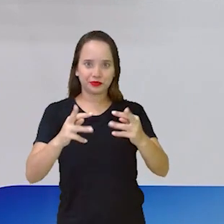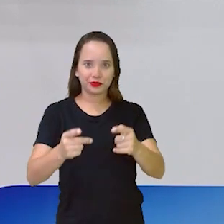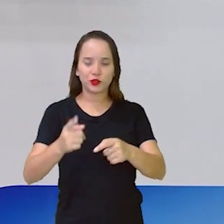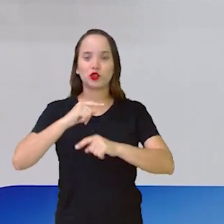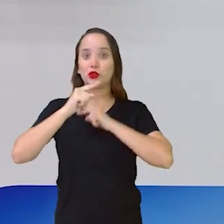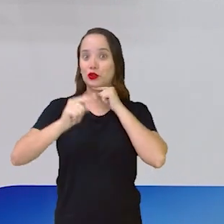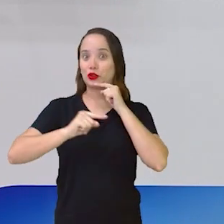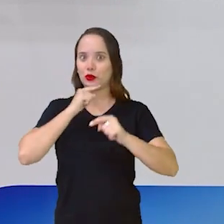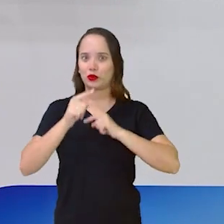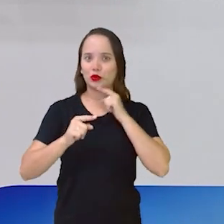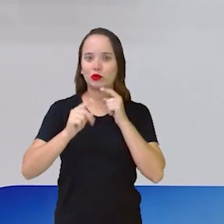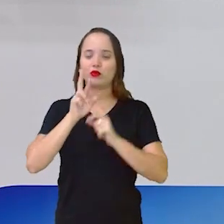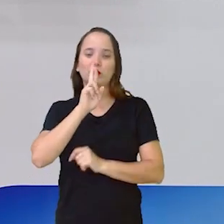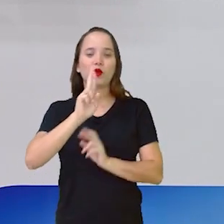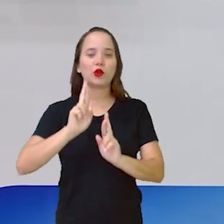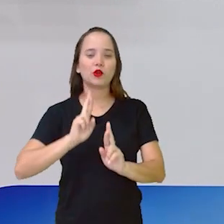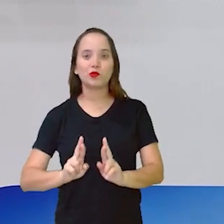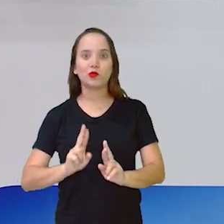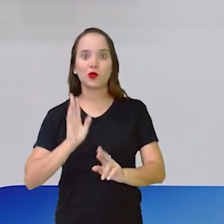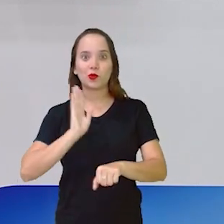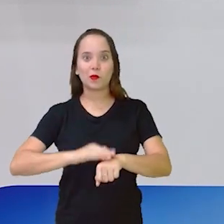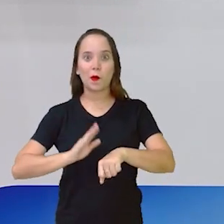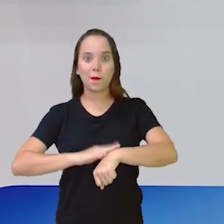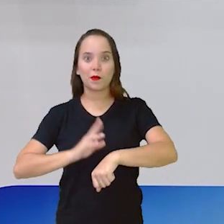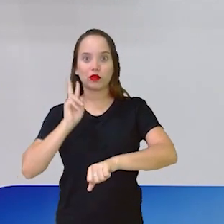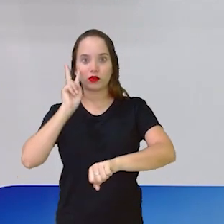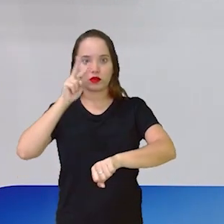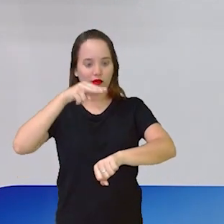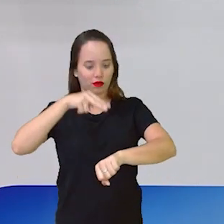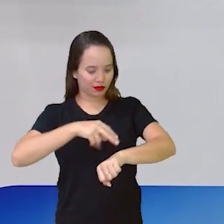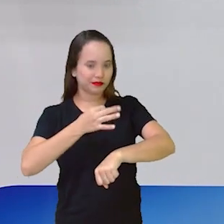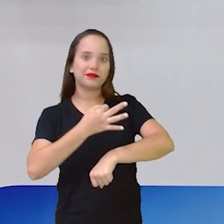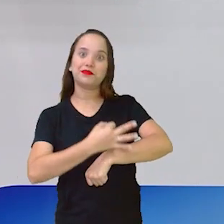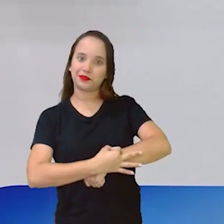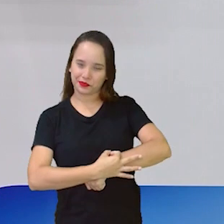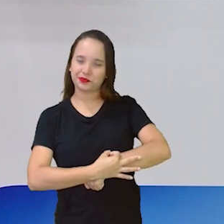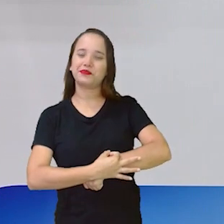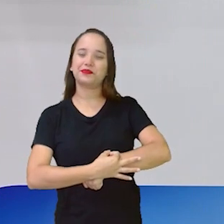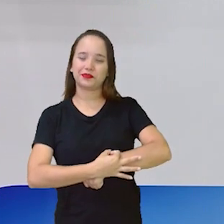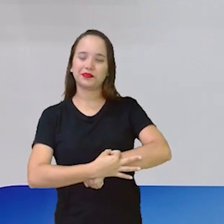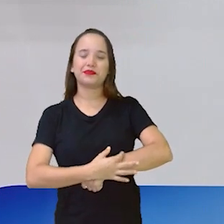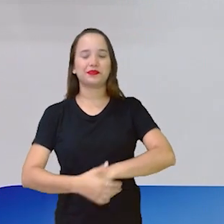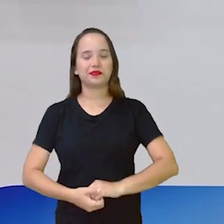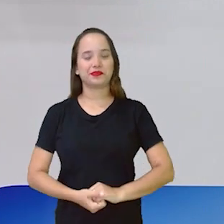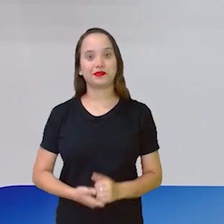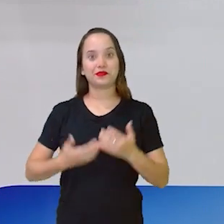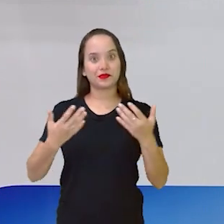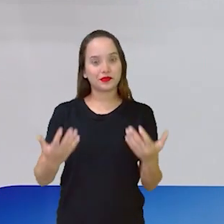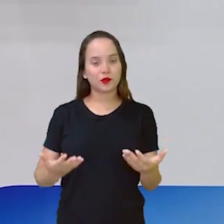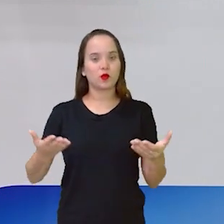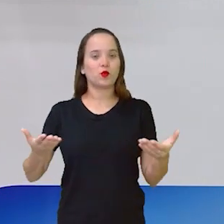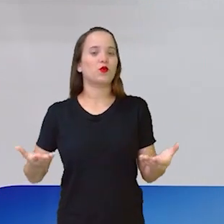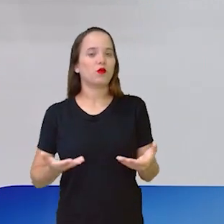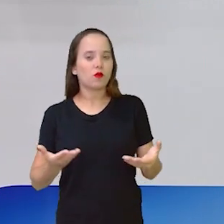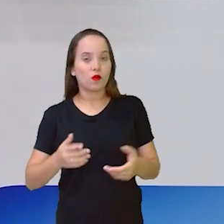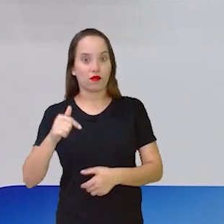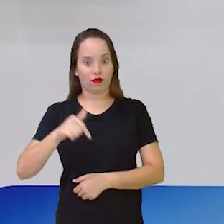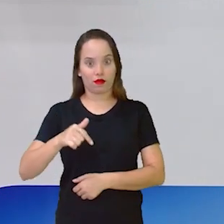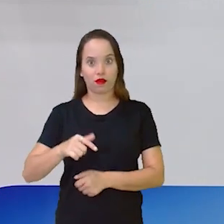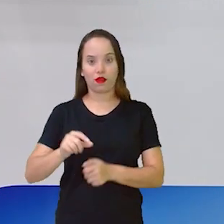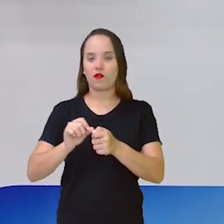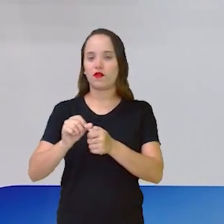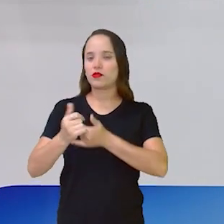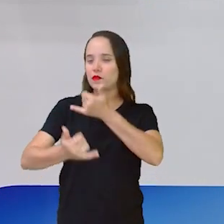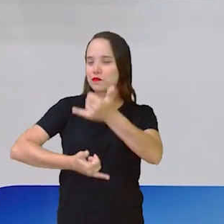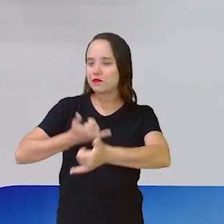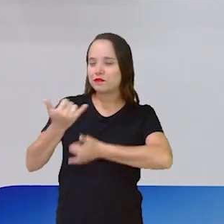a gente olha no nosso relógio. Aqui nós vamos fazer uma brincadeira.